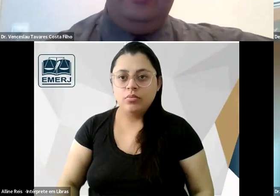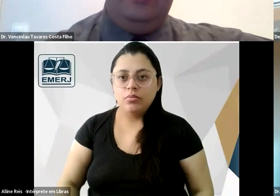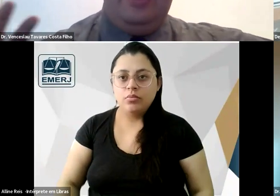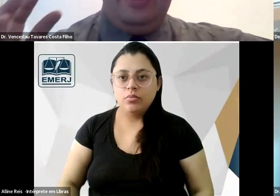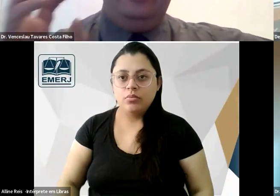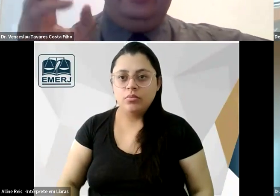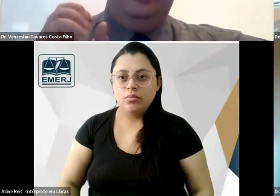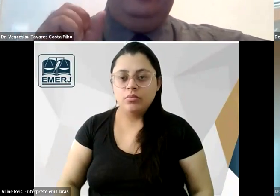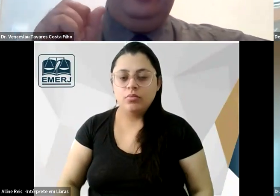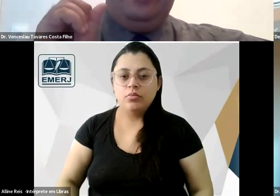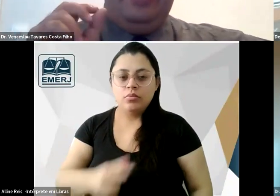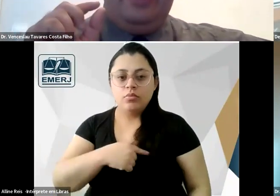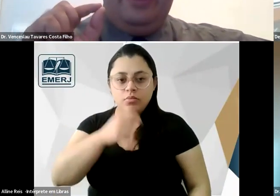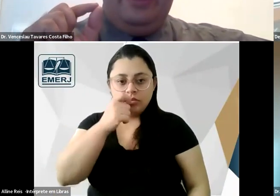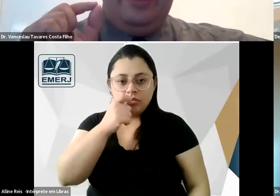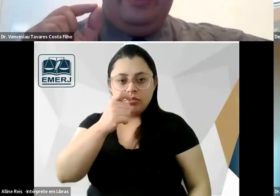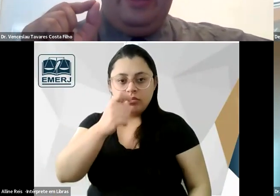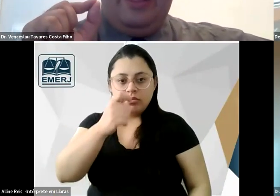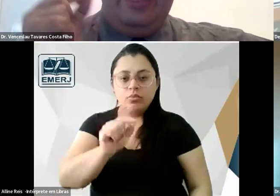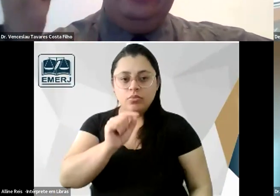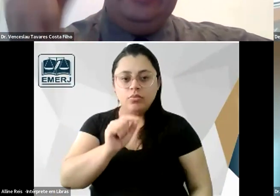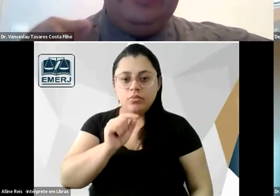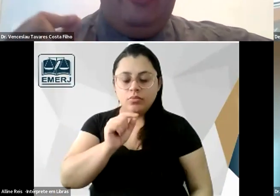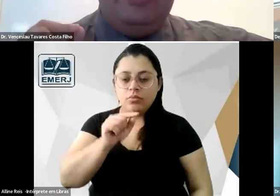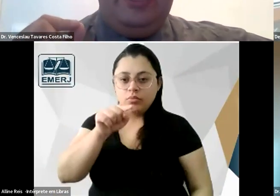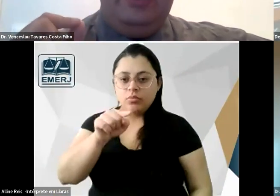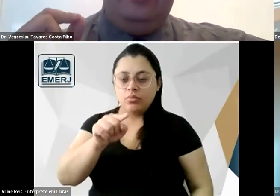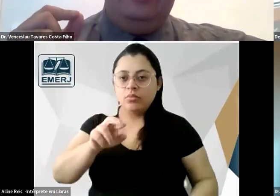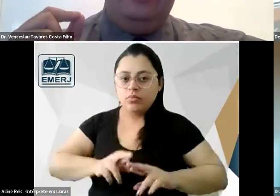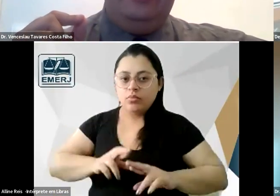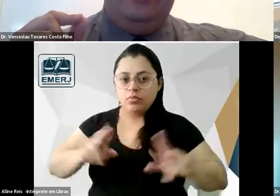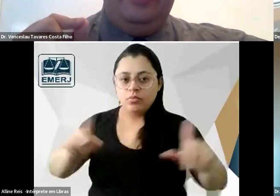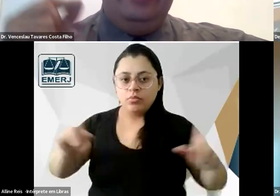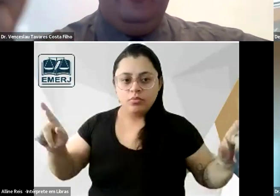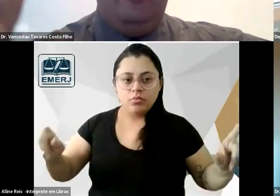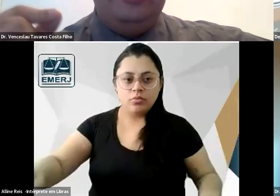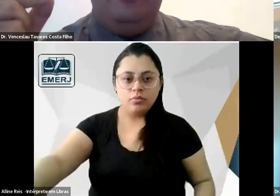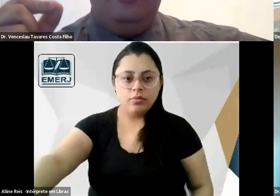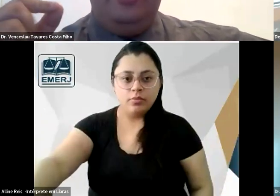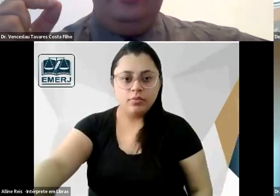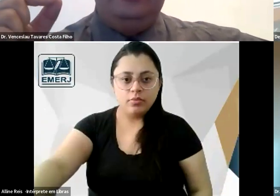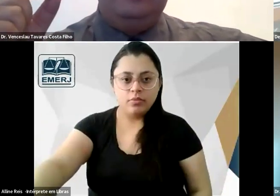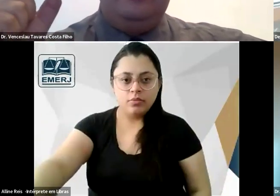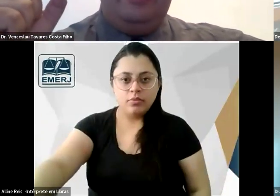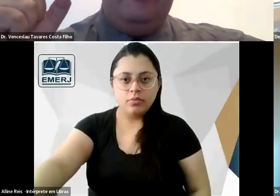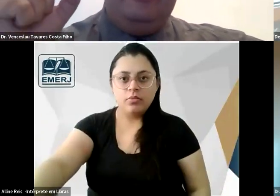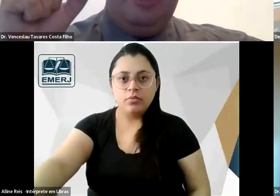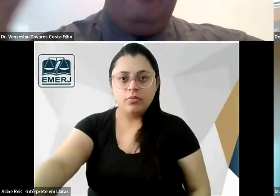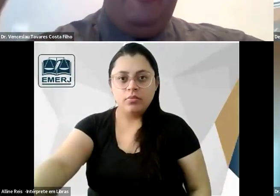e é interessante que essa desigualdade entre homens e mulheres